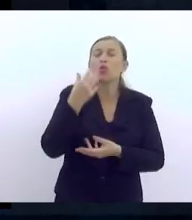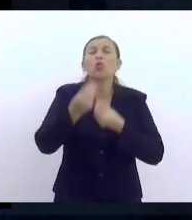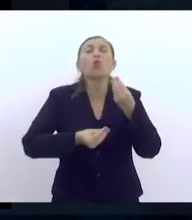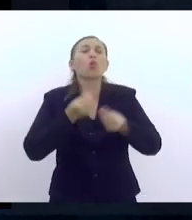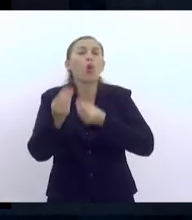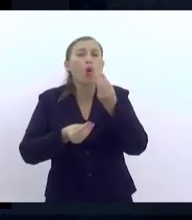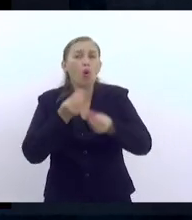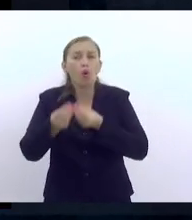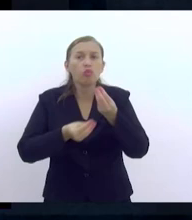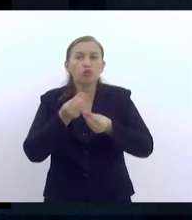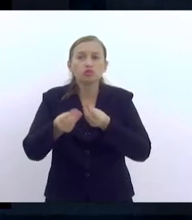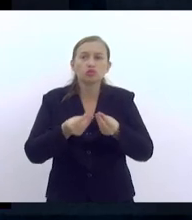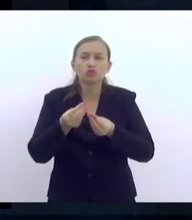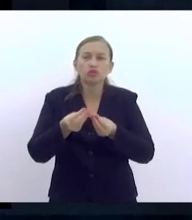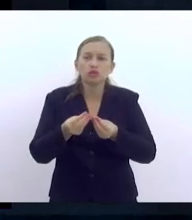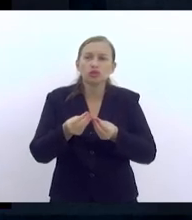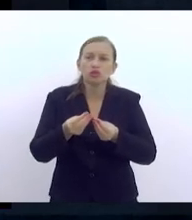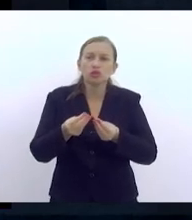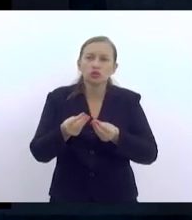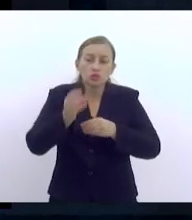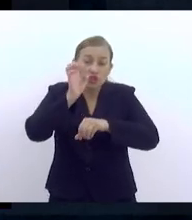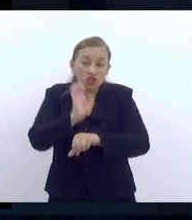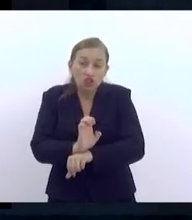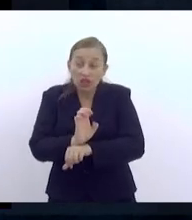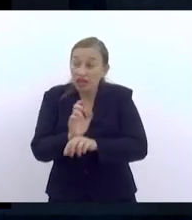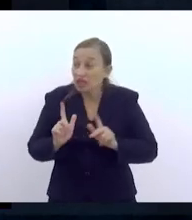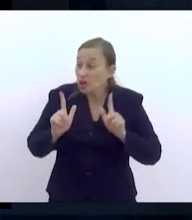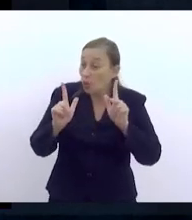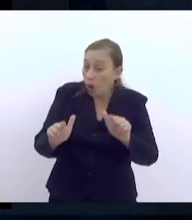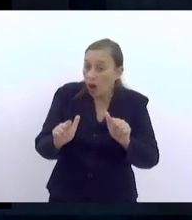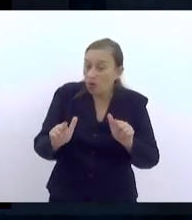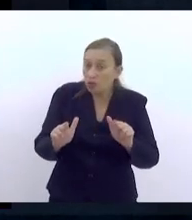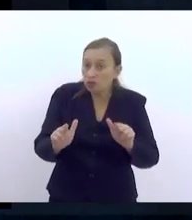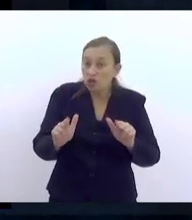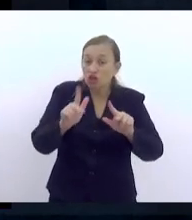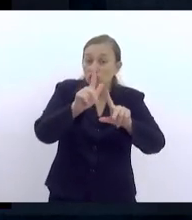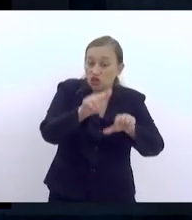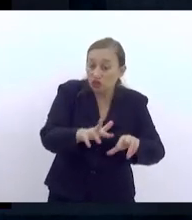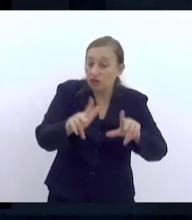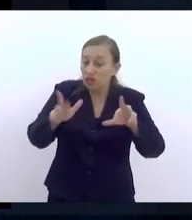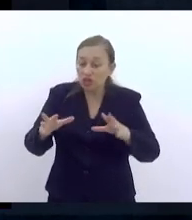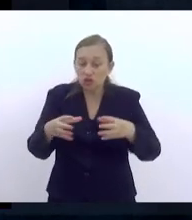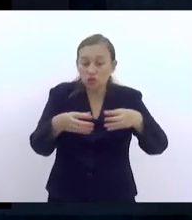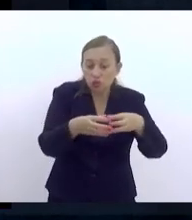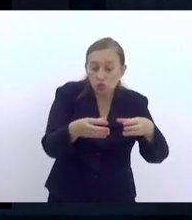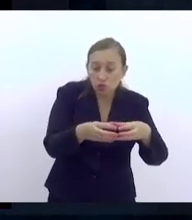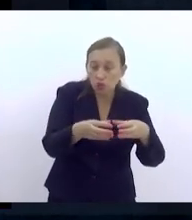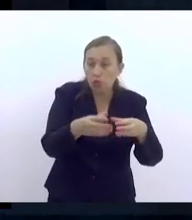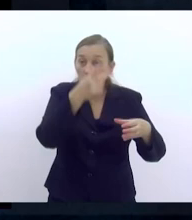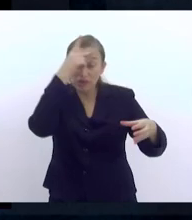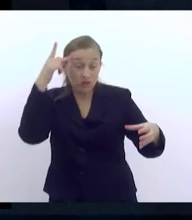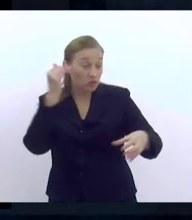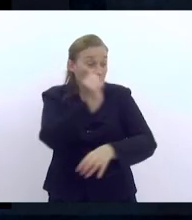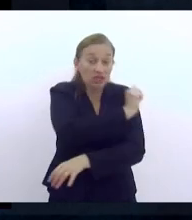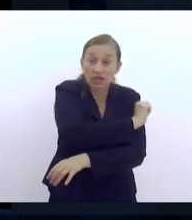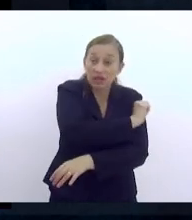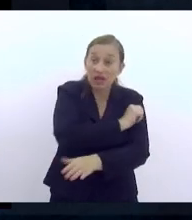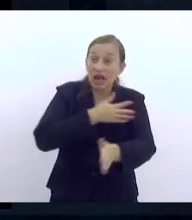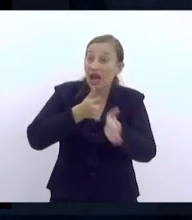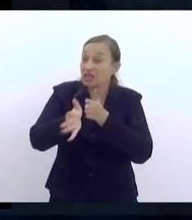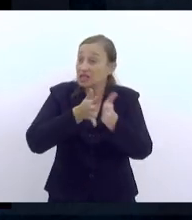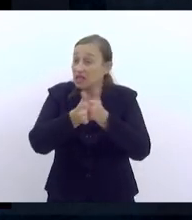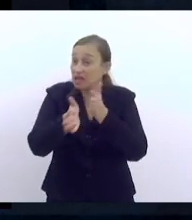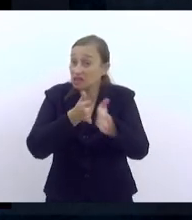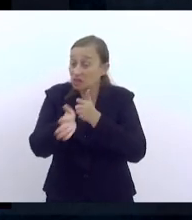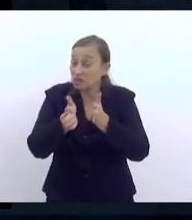que, no mesmo estado, diferentes grupos e pessoas e alunos acessam de maneira